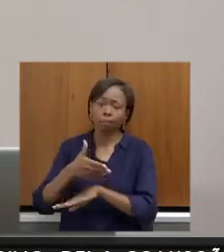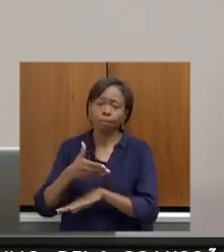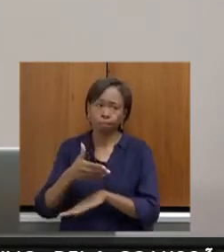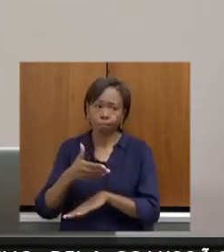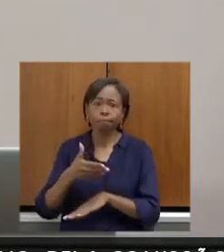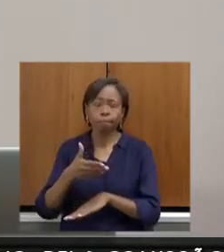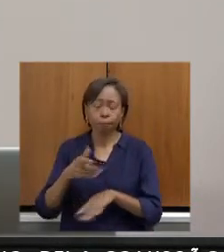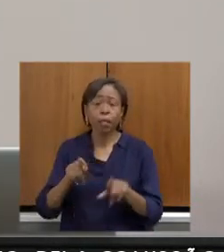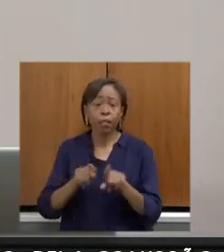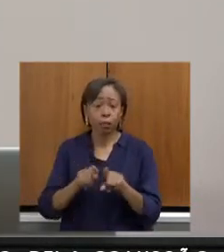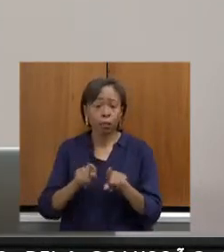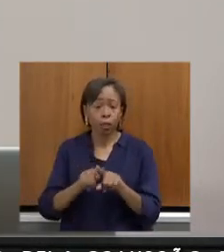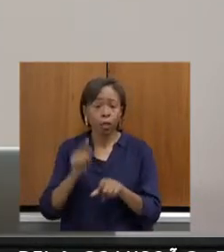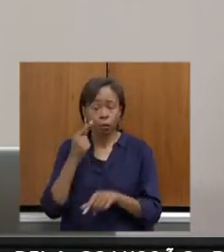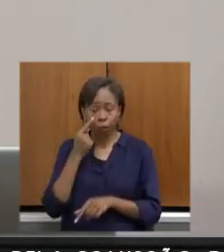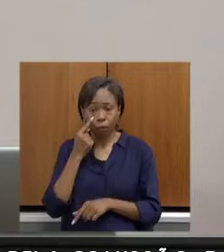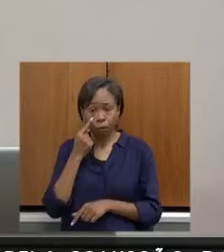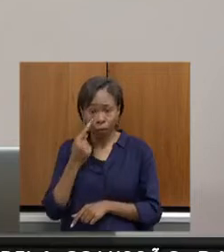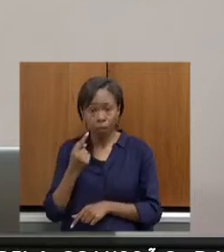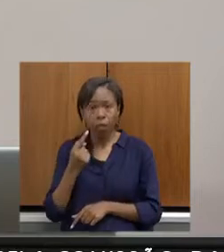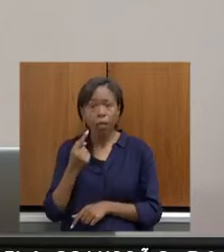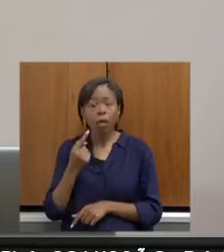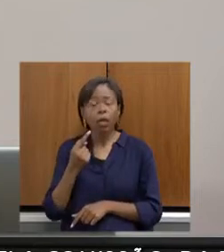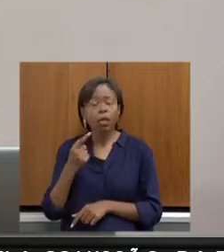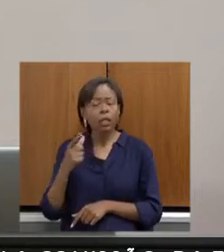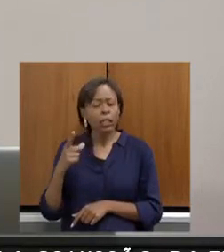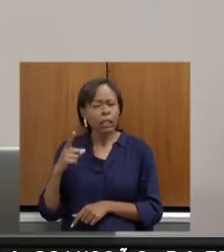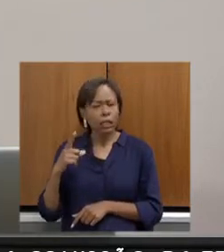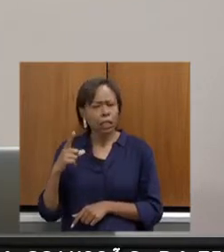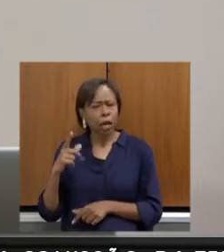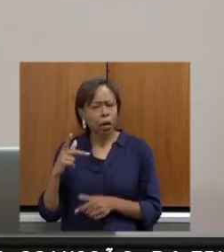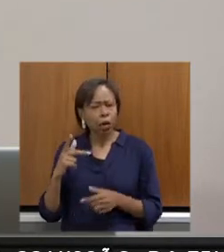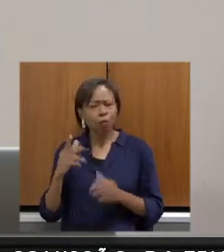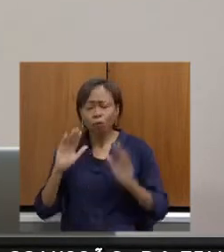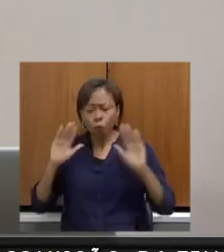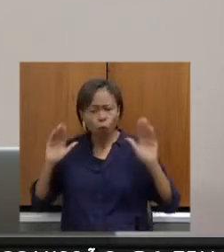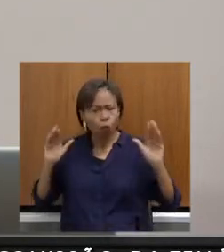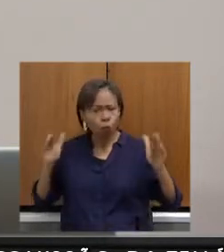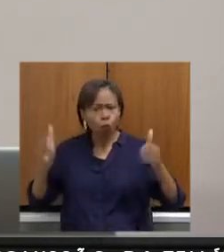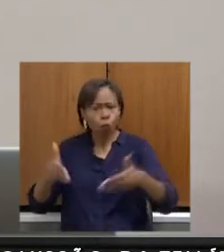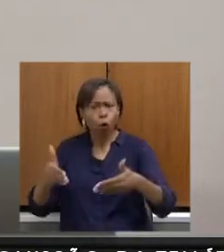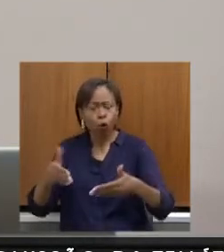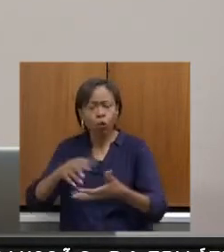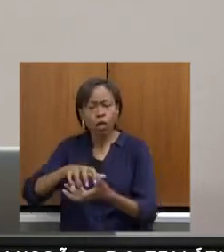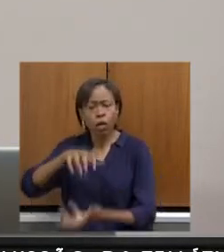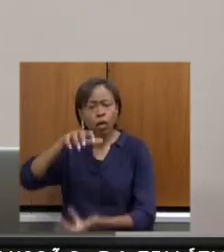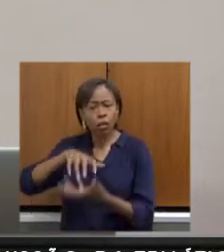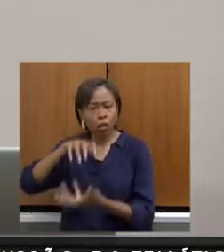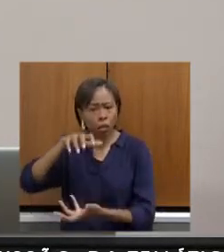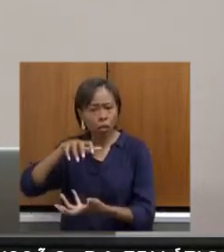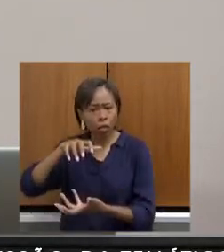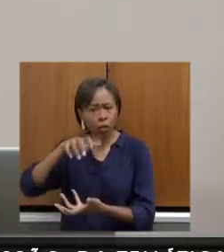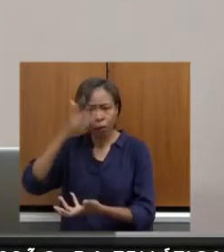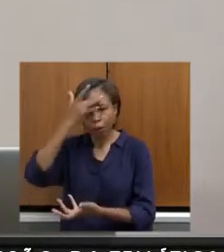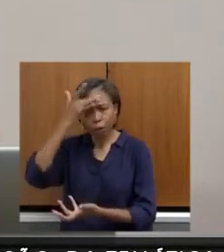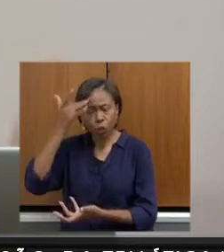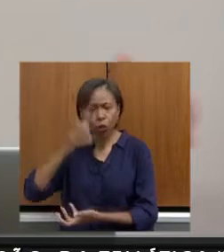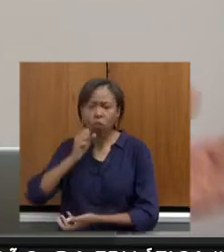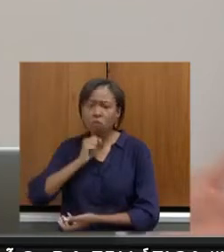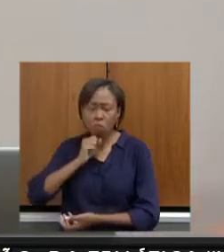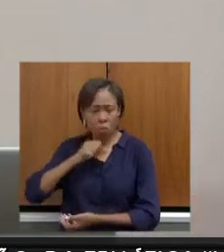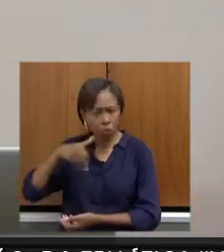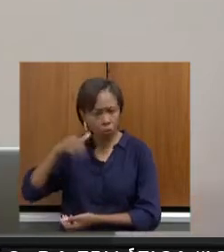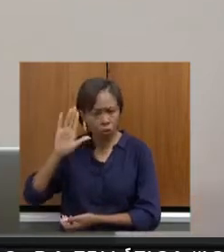Nota-se aqui que foram muito voltados para a terceira idade, para os idosos. Tanto que,